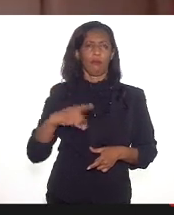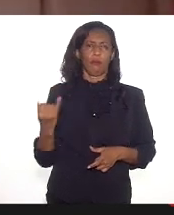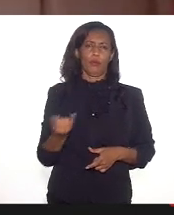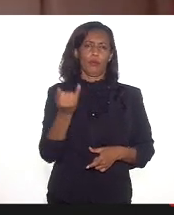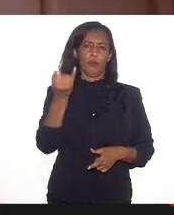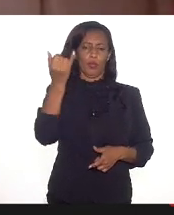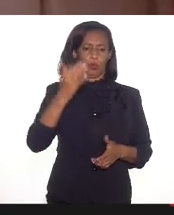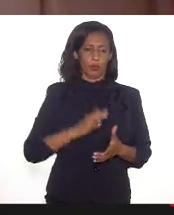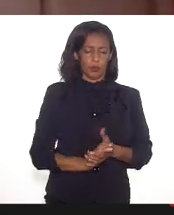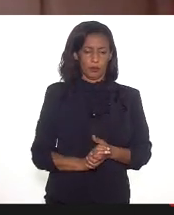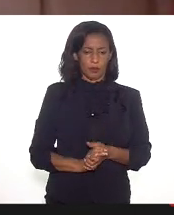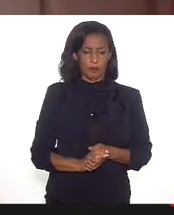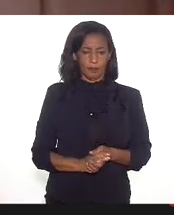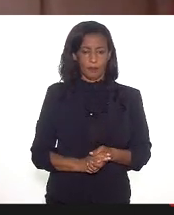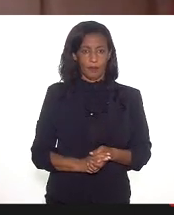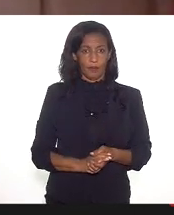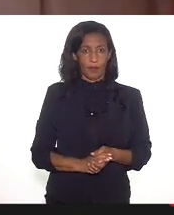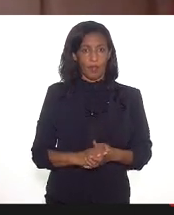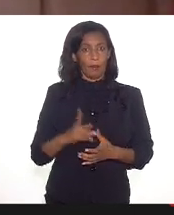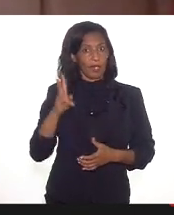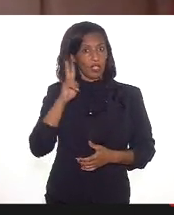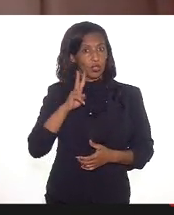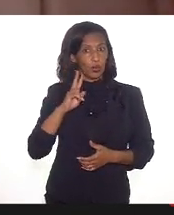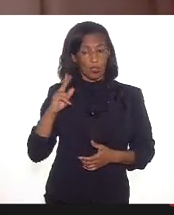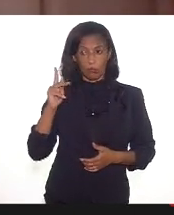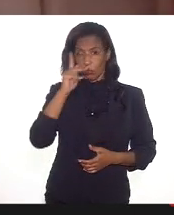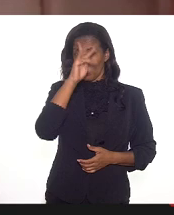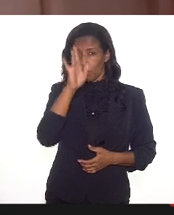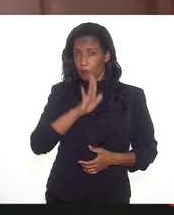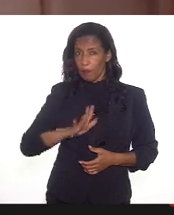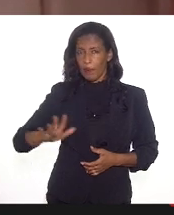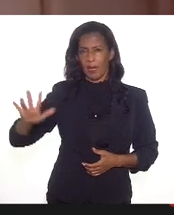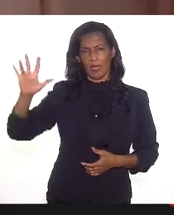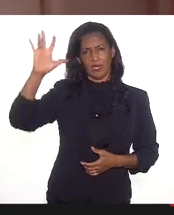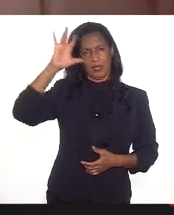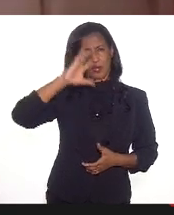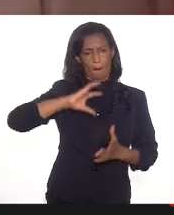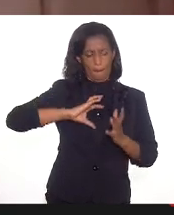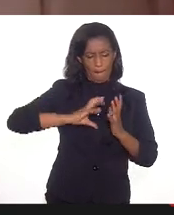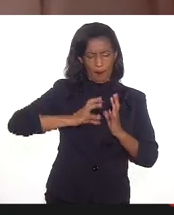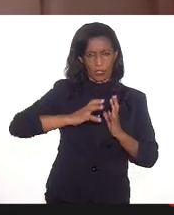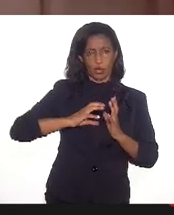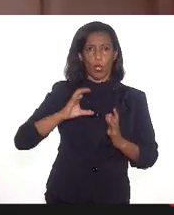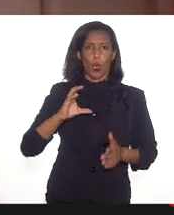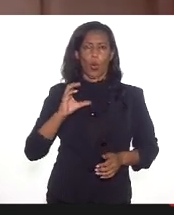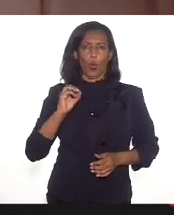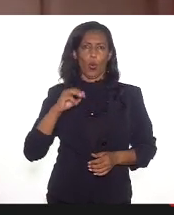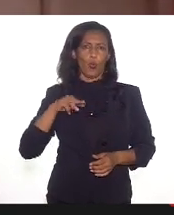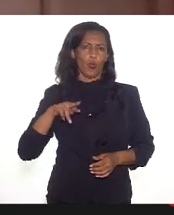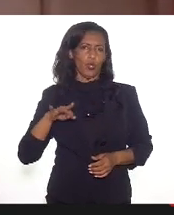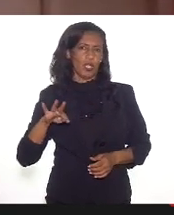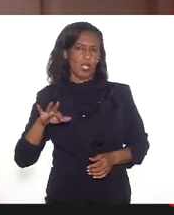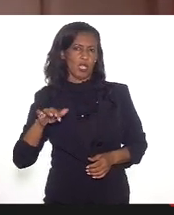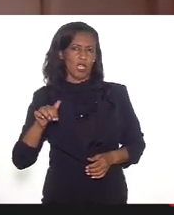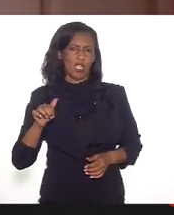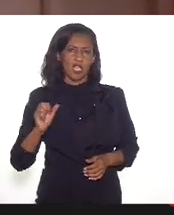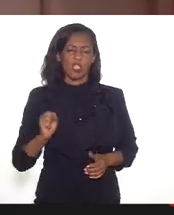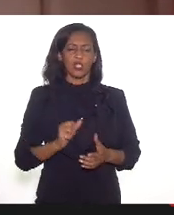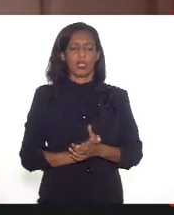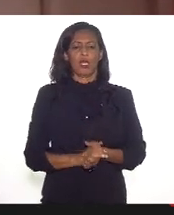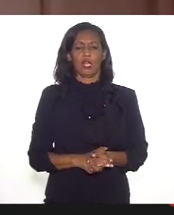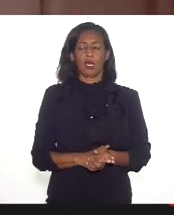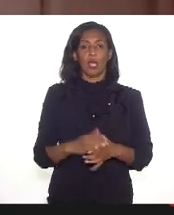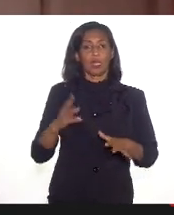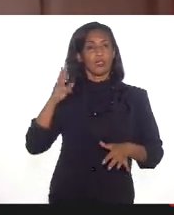para a história, inclusive, do Brasil, na relação com o Partido Comunista, toda articulação com Carlos Prestes, por exemplo,